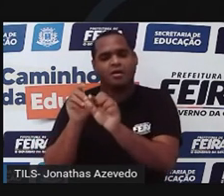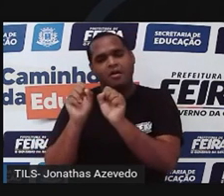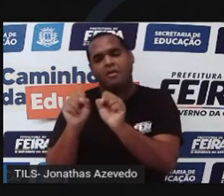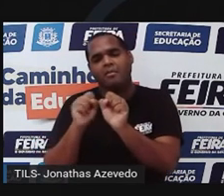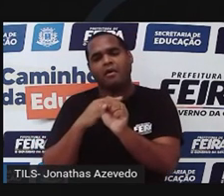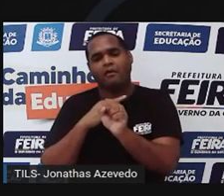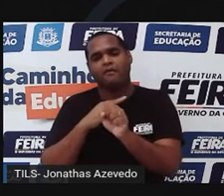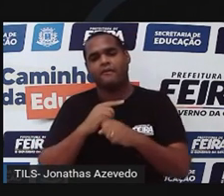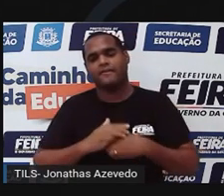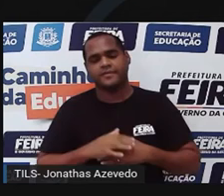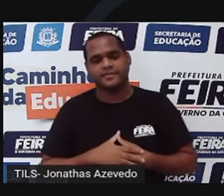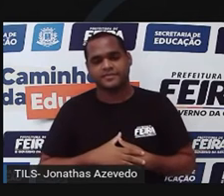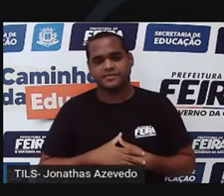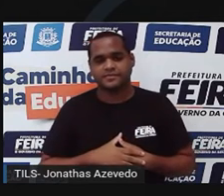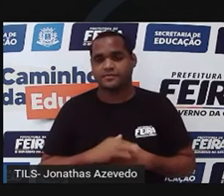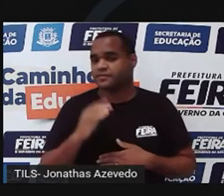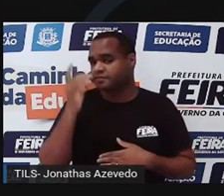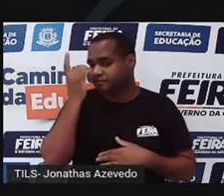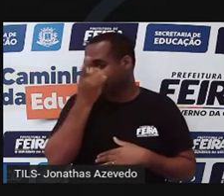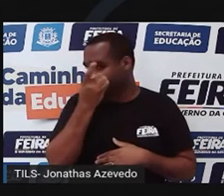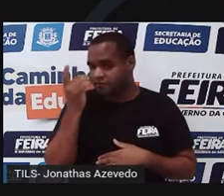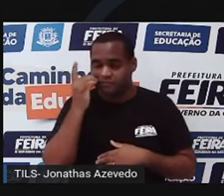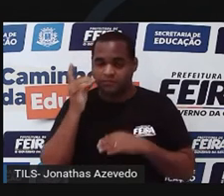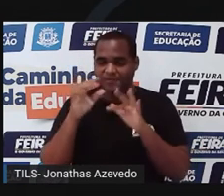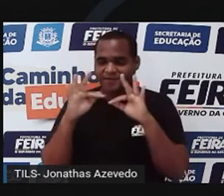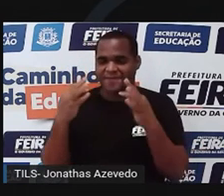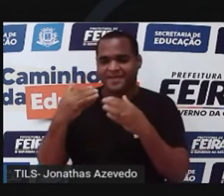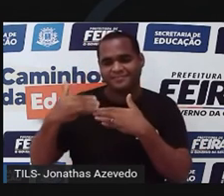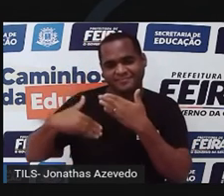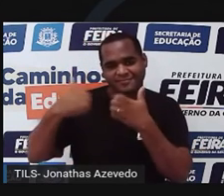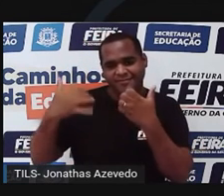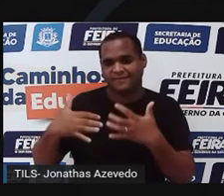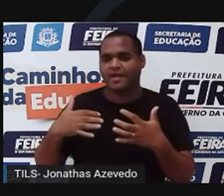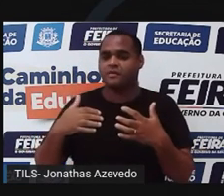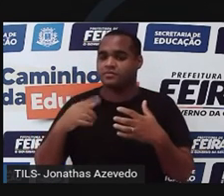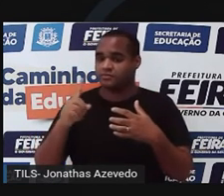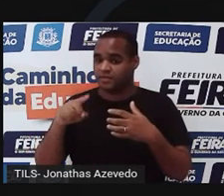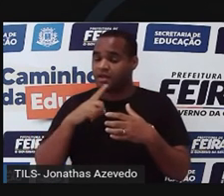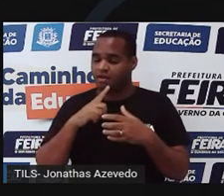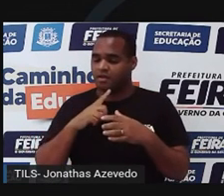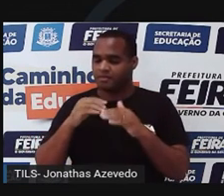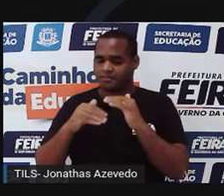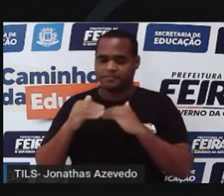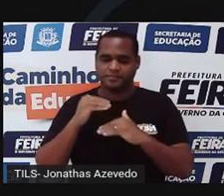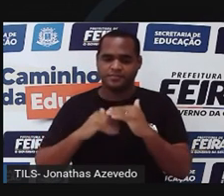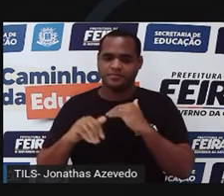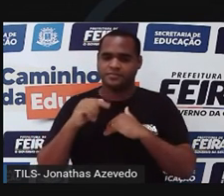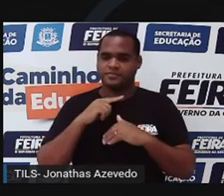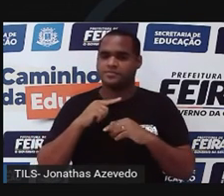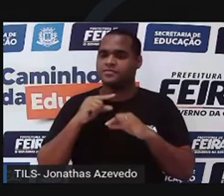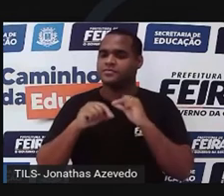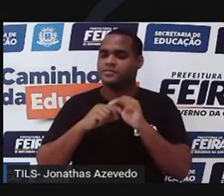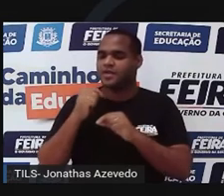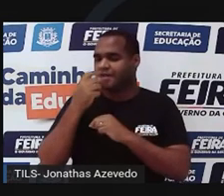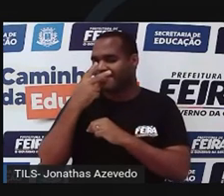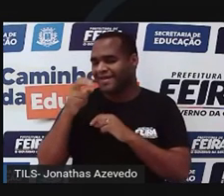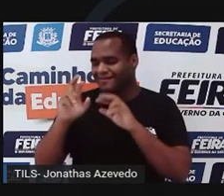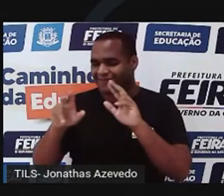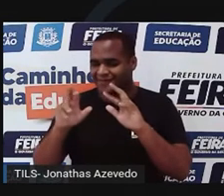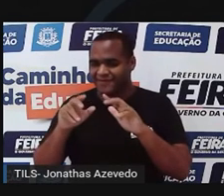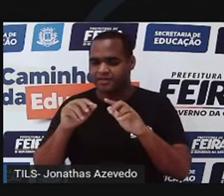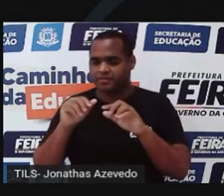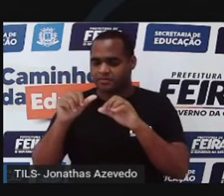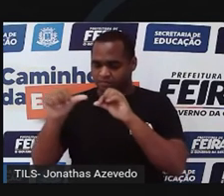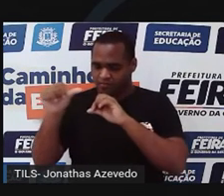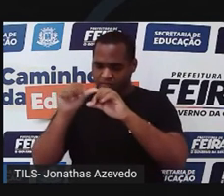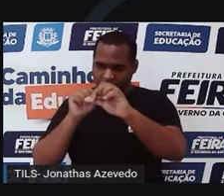Tá. O daltonismo é hereditário, ele é genético, ele é recessivo. E a gente percebe que há uma alteração na